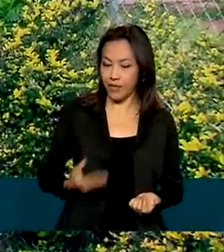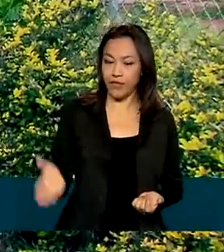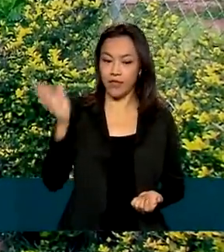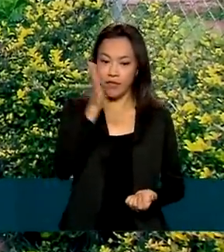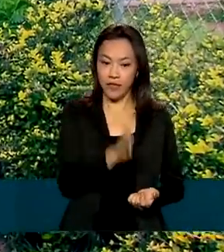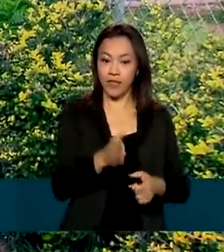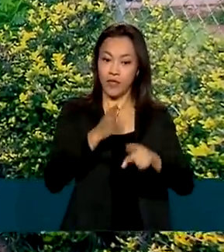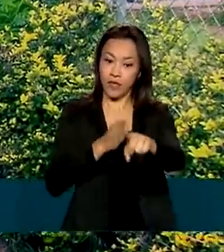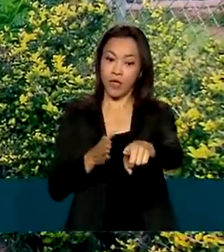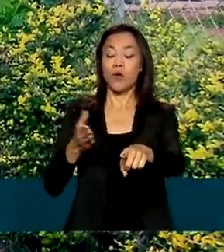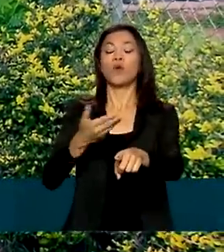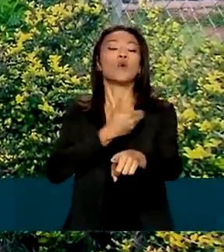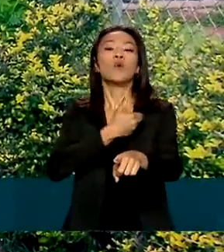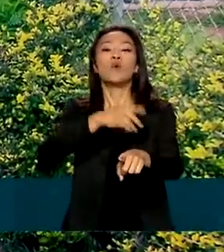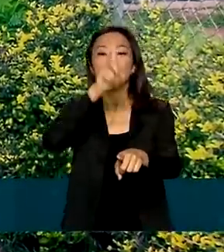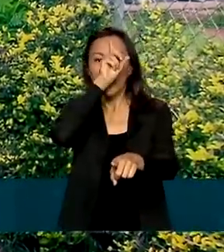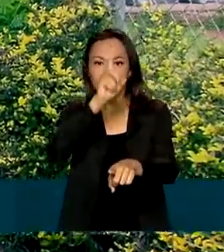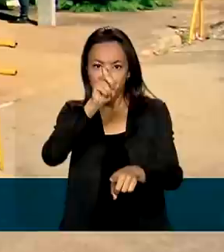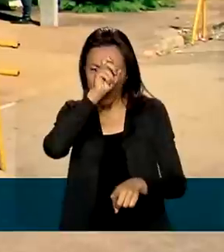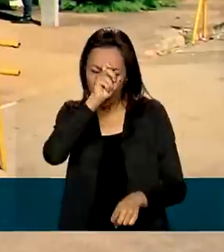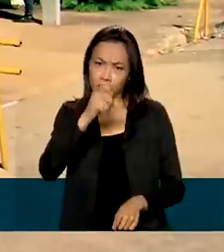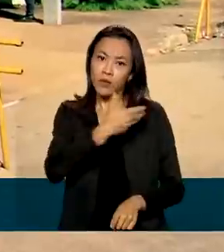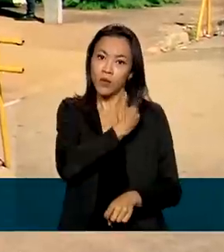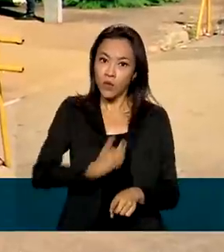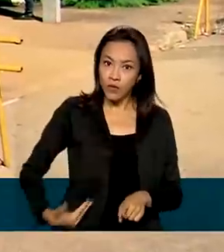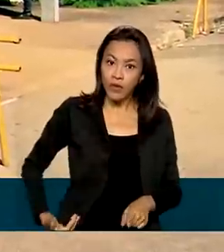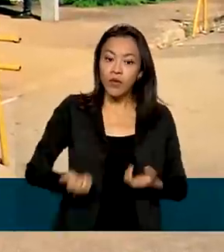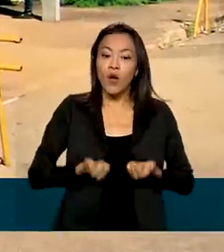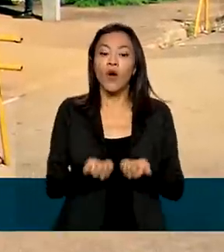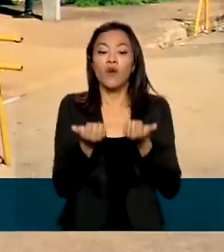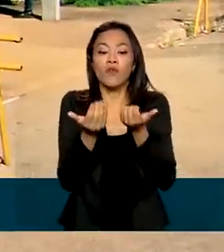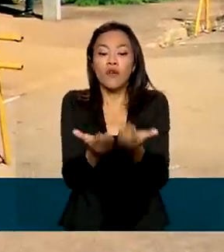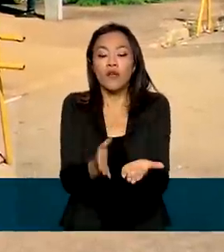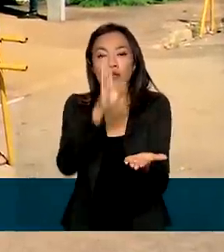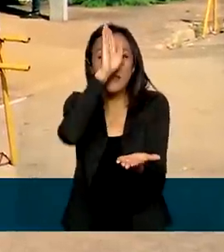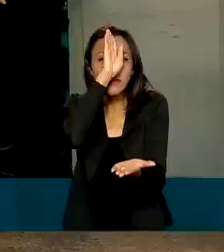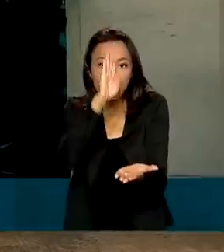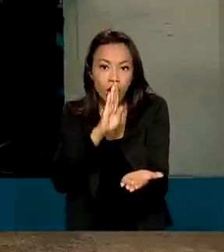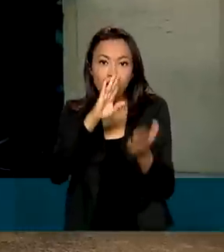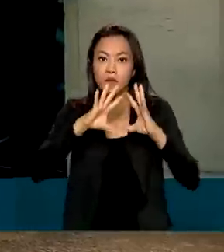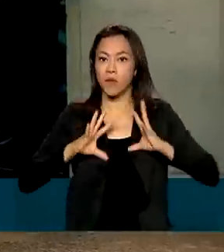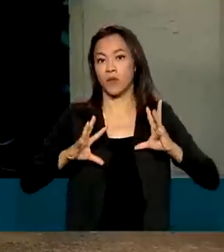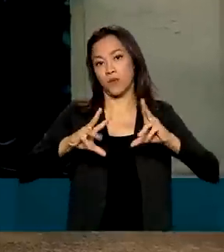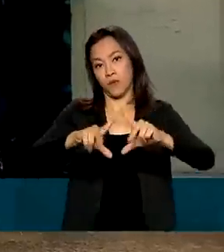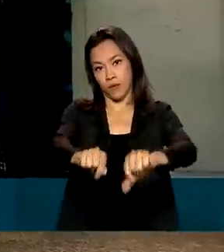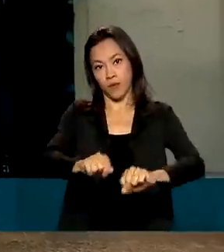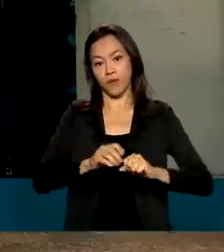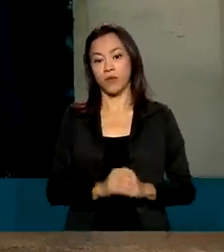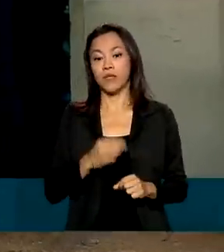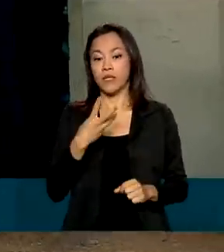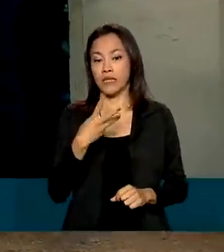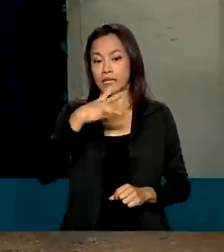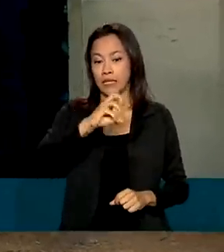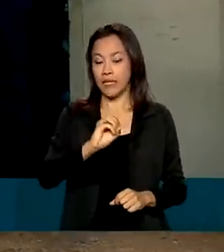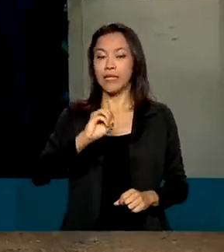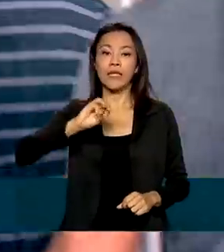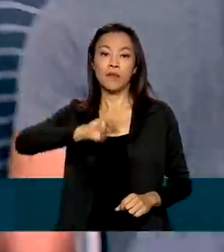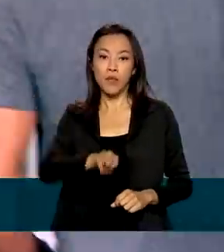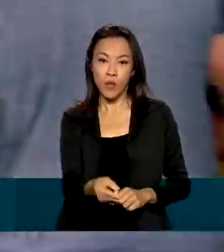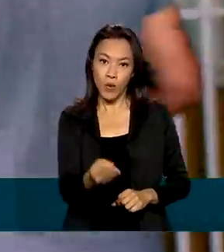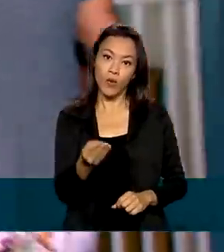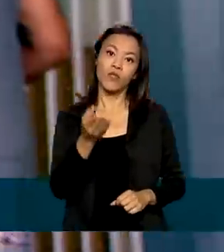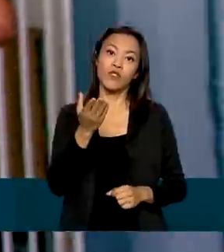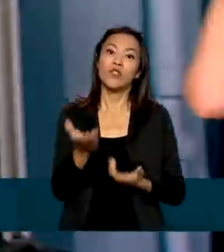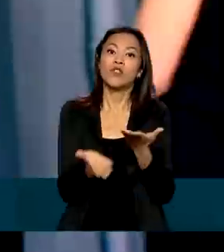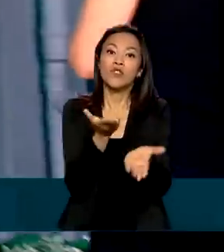Único de Saúde oferece atendimento nutricional gratuito para toda a população. Cerca de 30 milhões de consultas foram